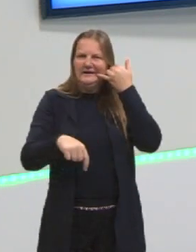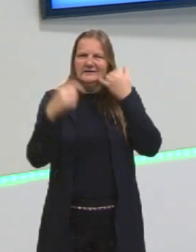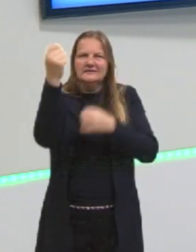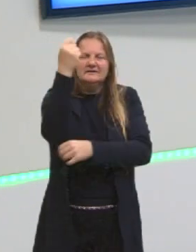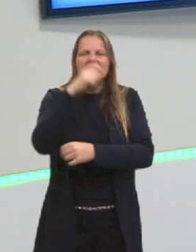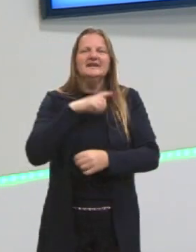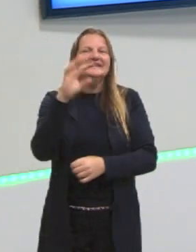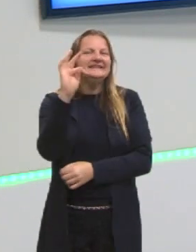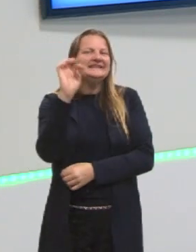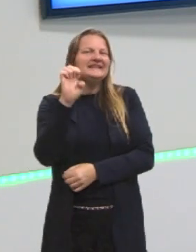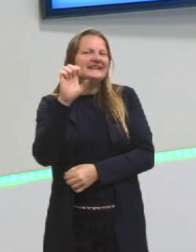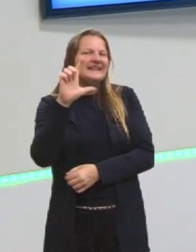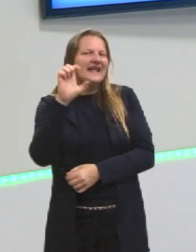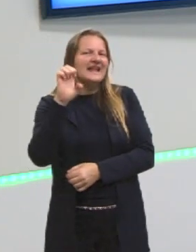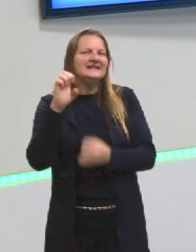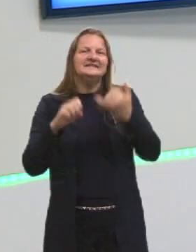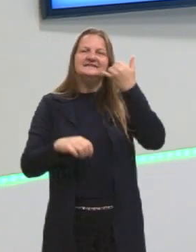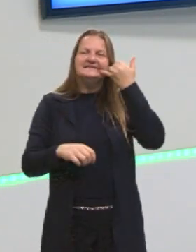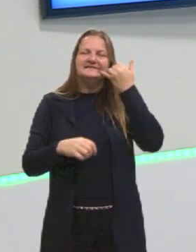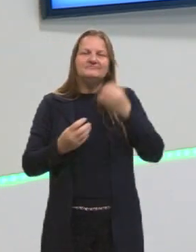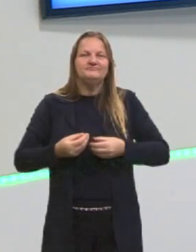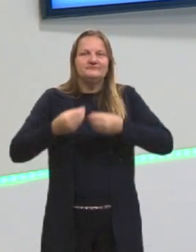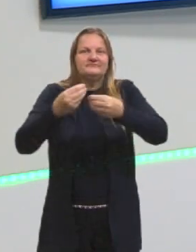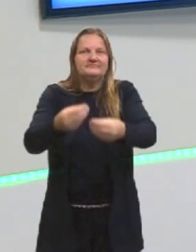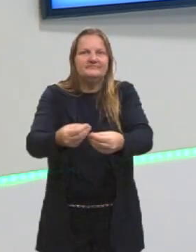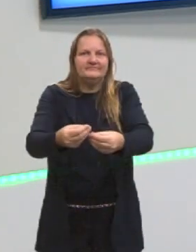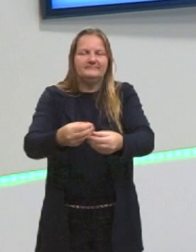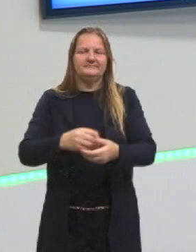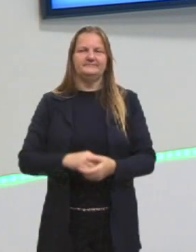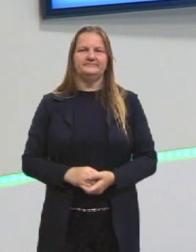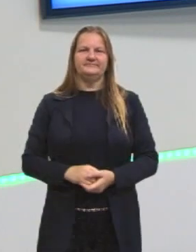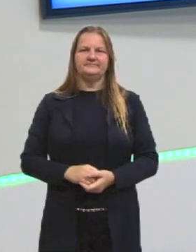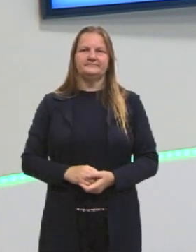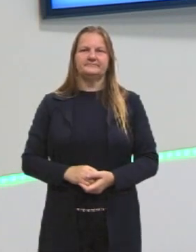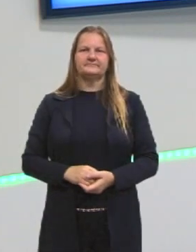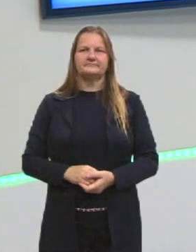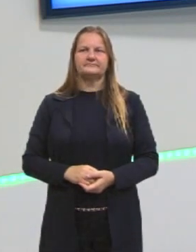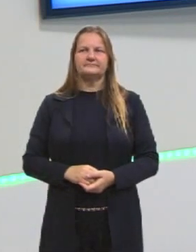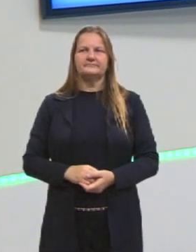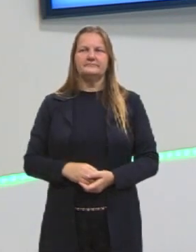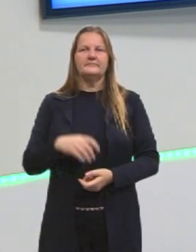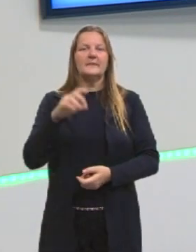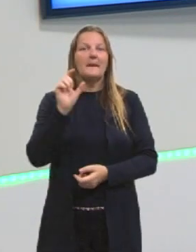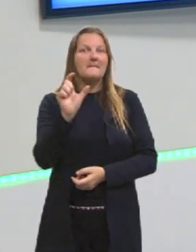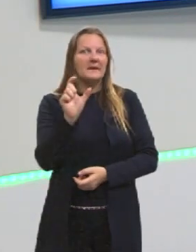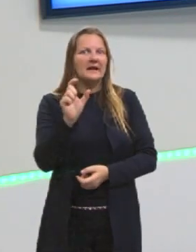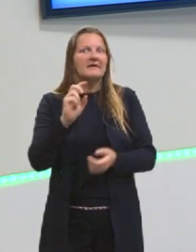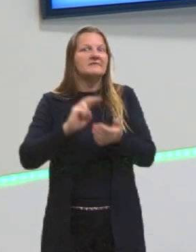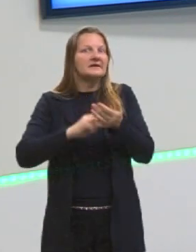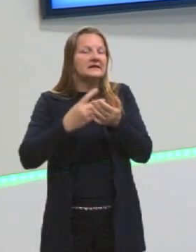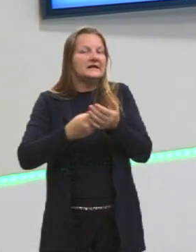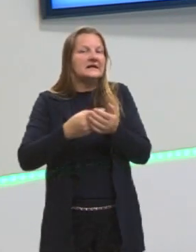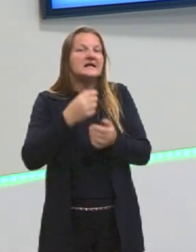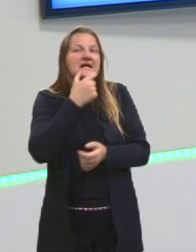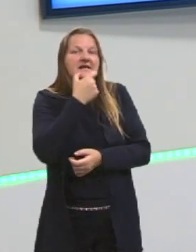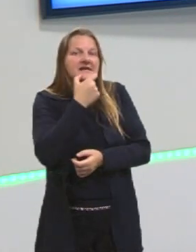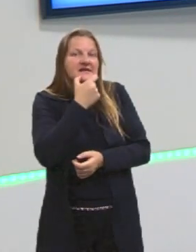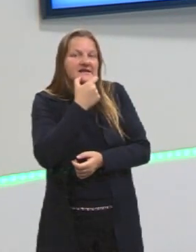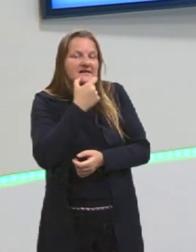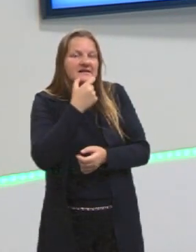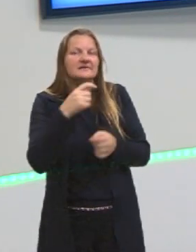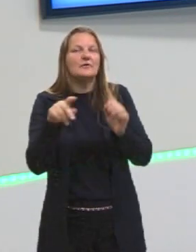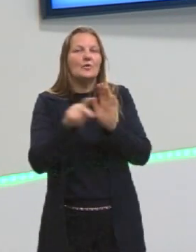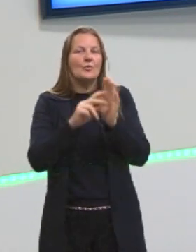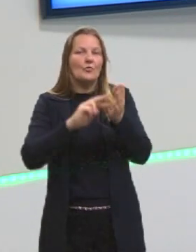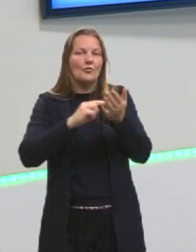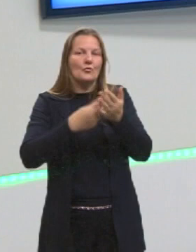teleentrega, a teleentrega do lanche. Mas o delivery, que é a palavra que vem do inglês, que corresponde